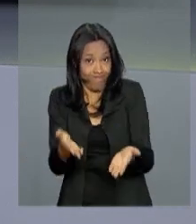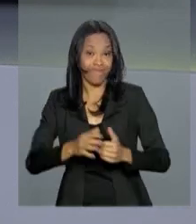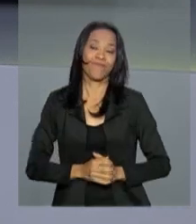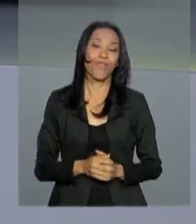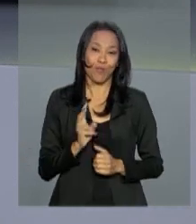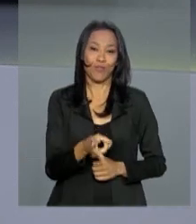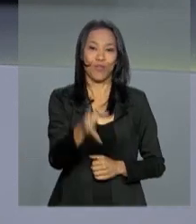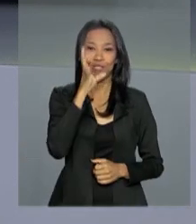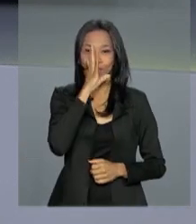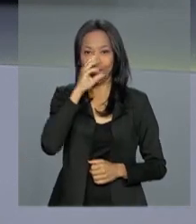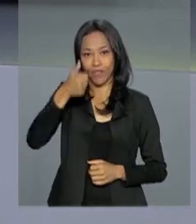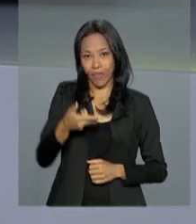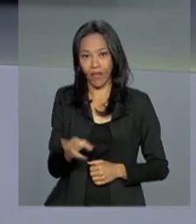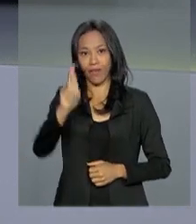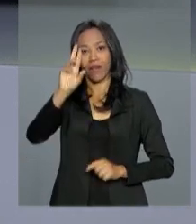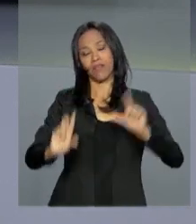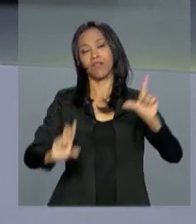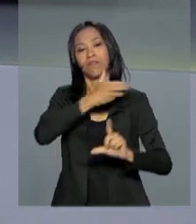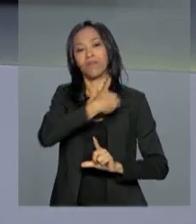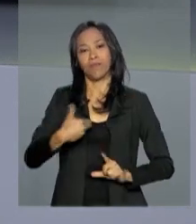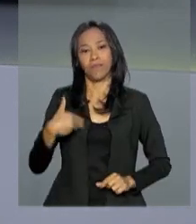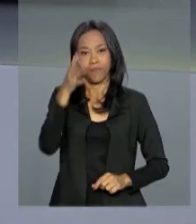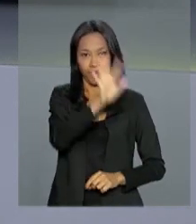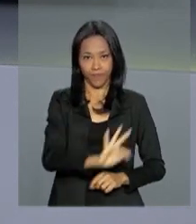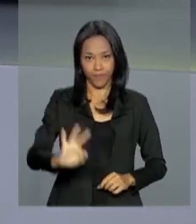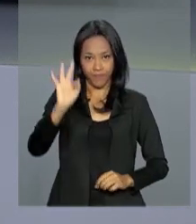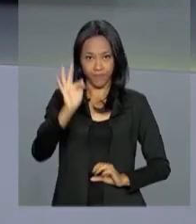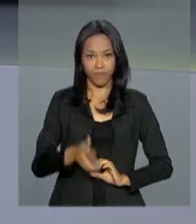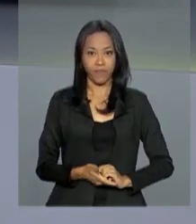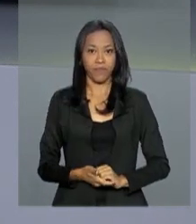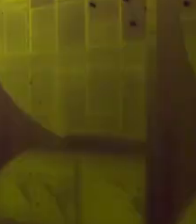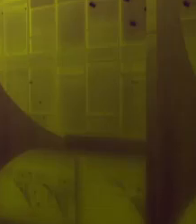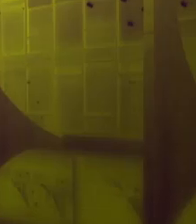notícias. Continue com a gente na NBR, a TV do Governo Federal.